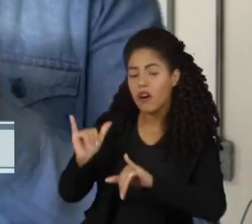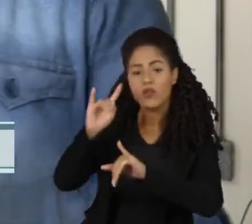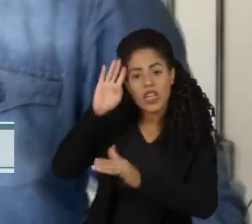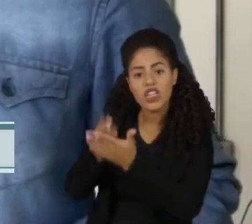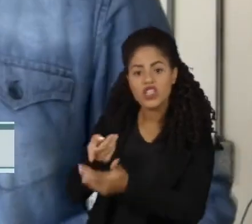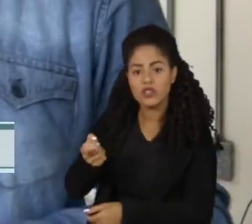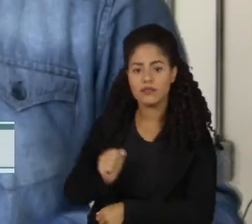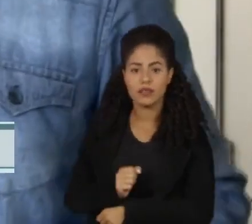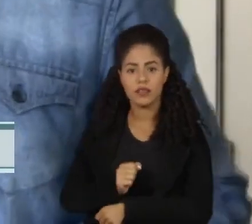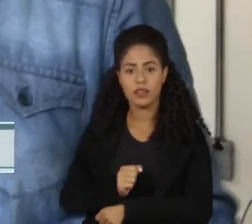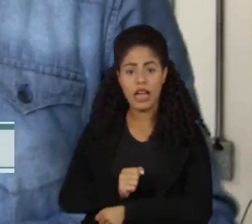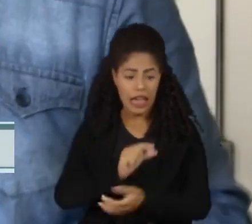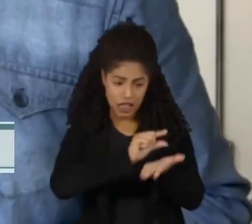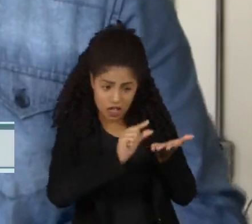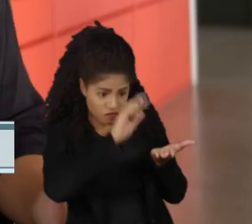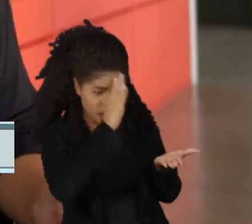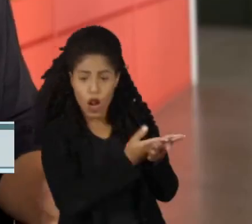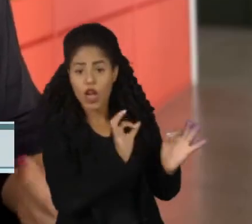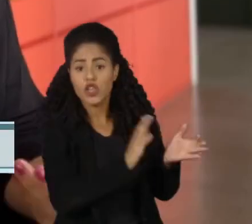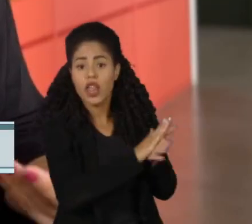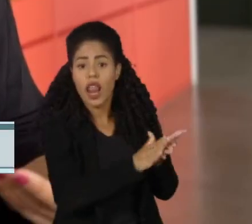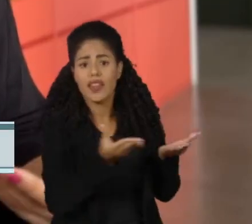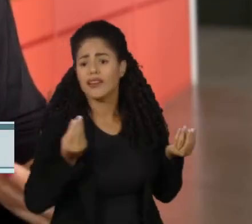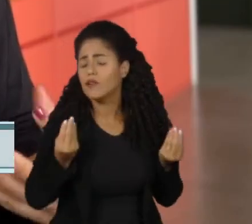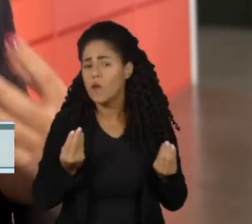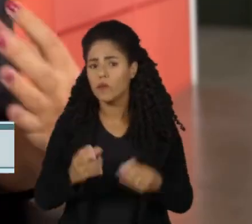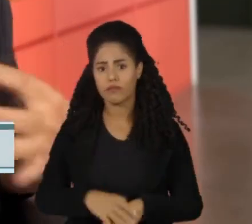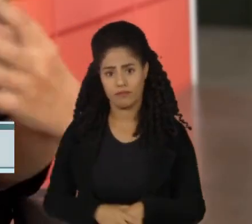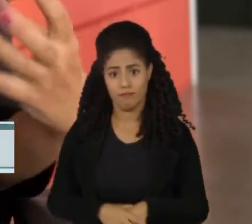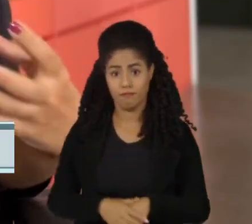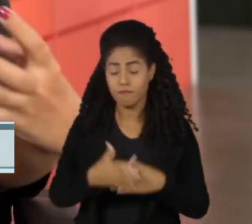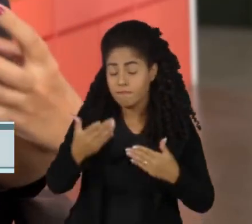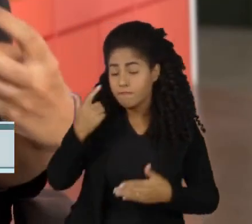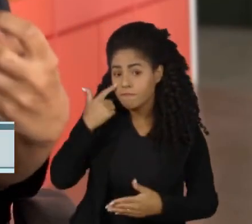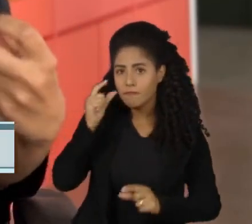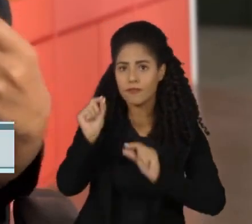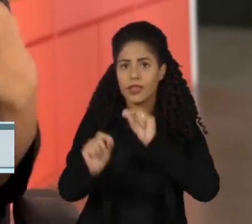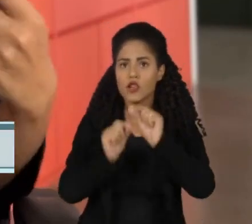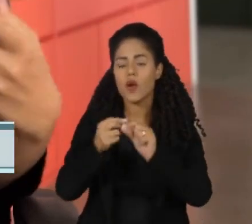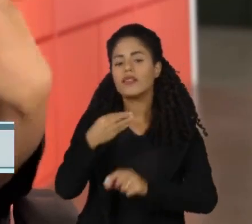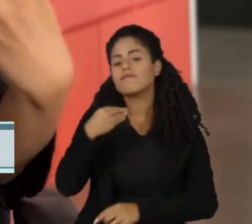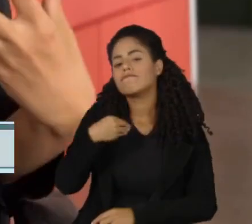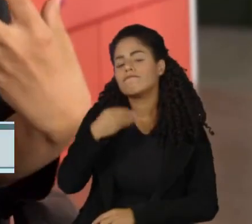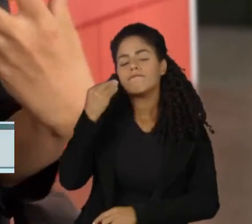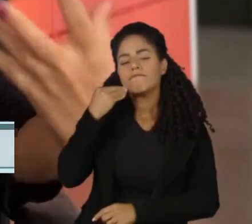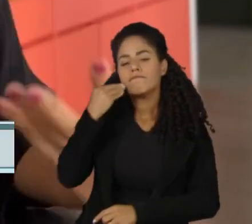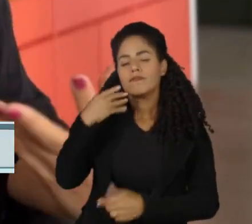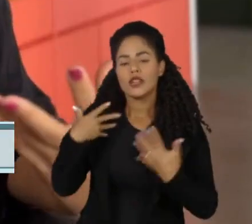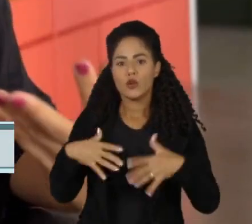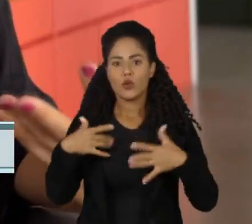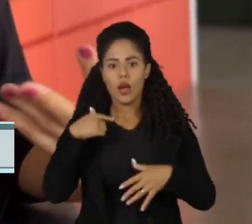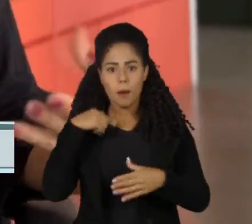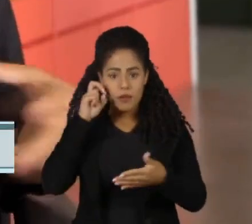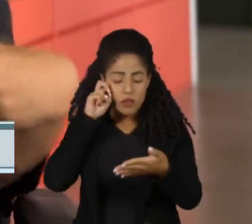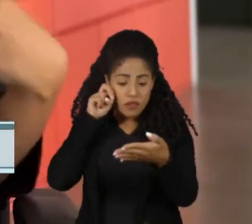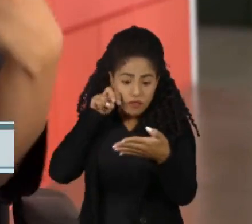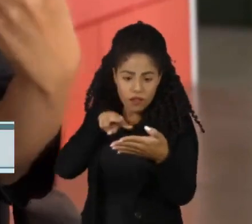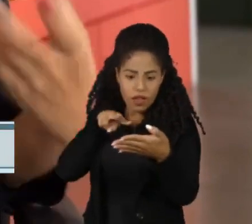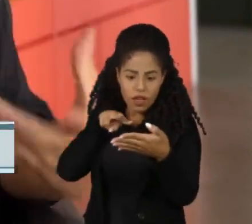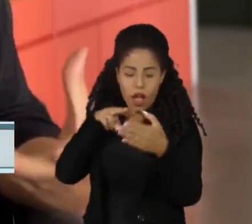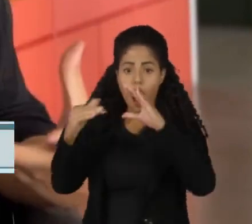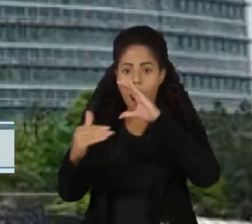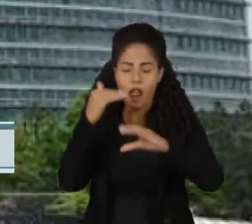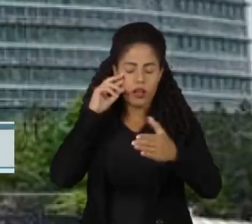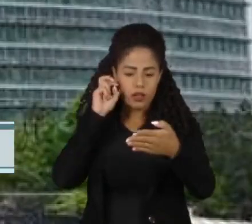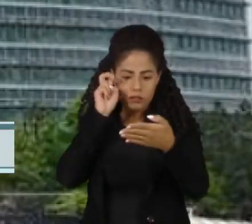imunizar. E essa ação tem método. Tem uma questão de tentar gerar algum tipo de emoção na pessoa que está lendo. Ou a